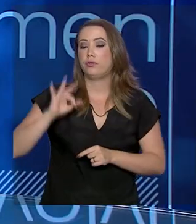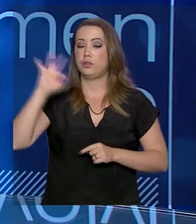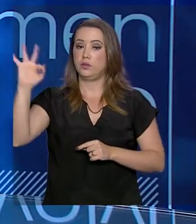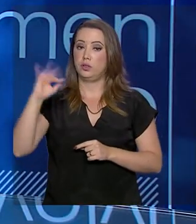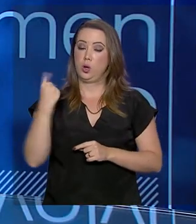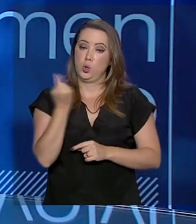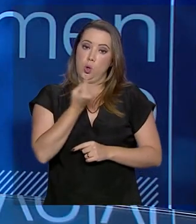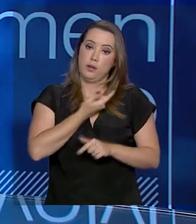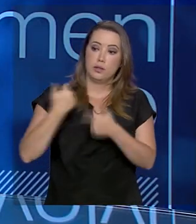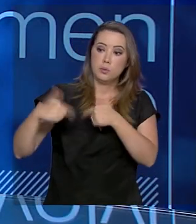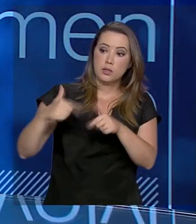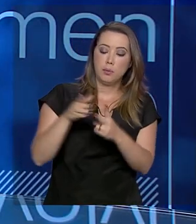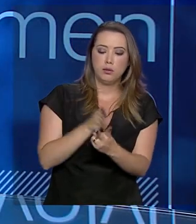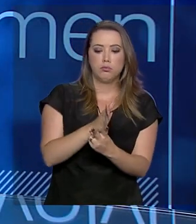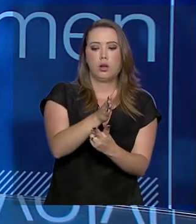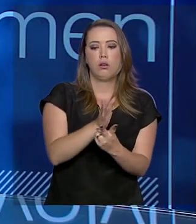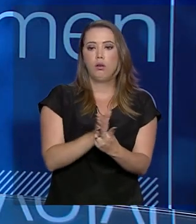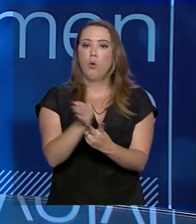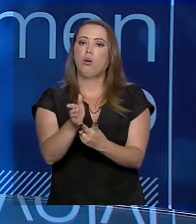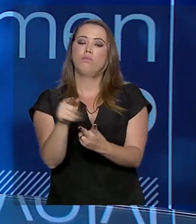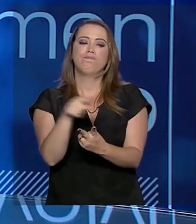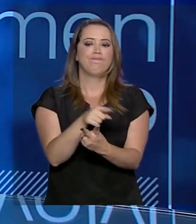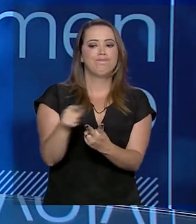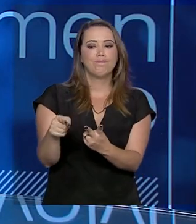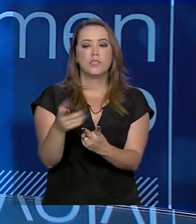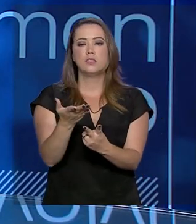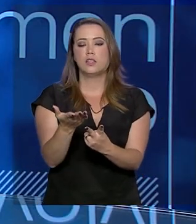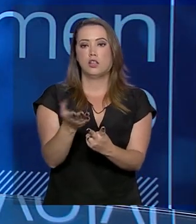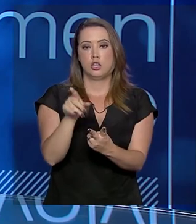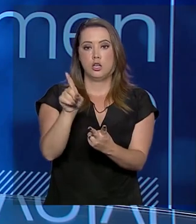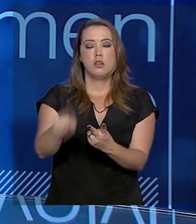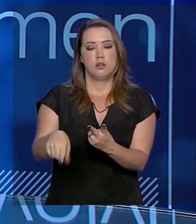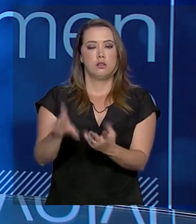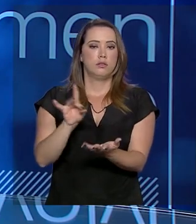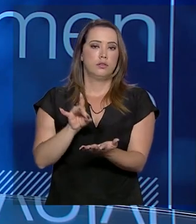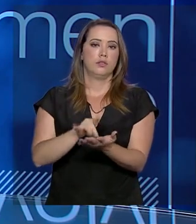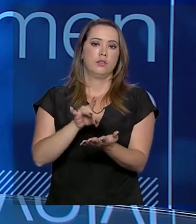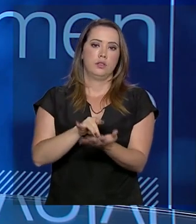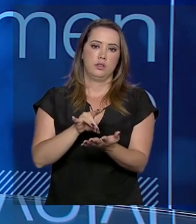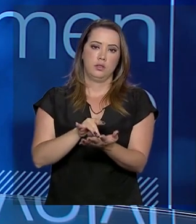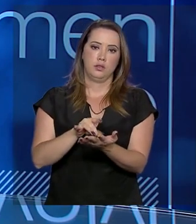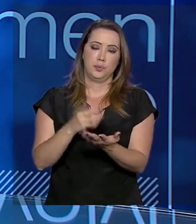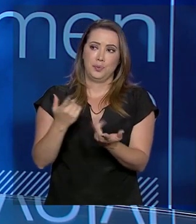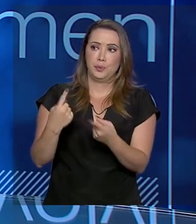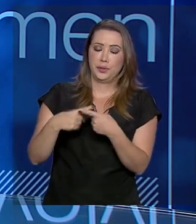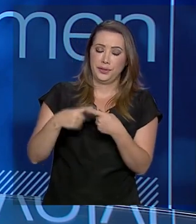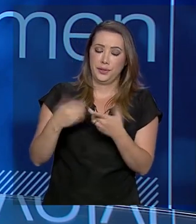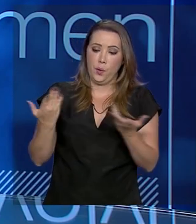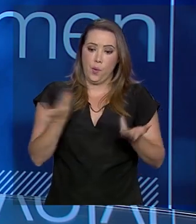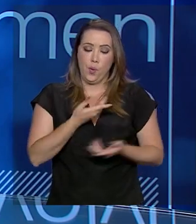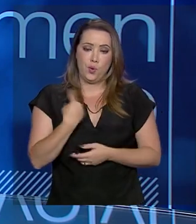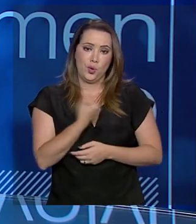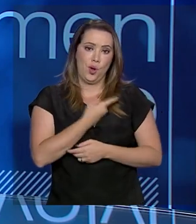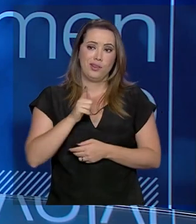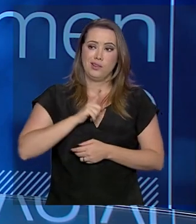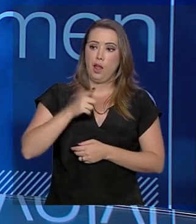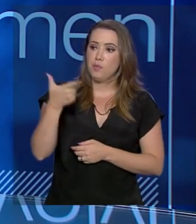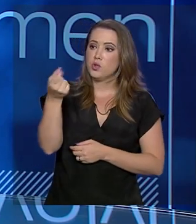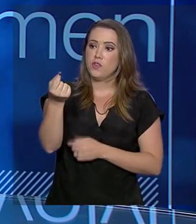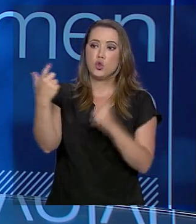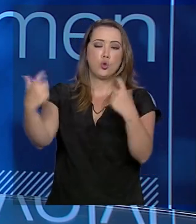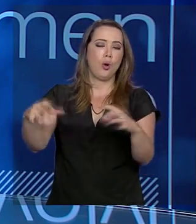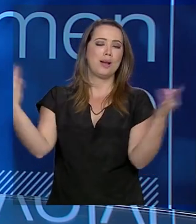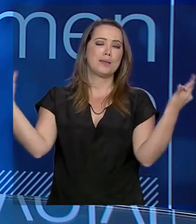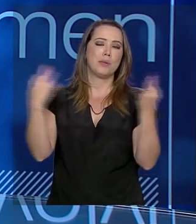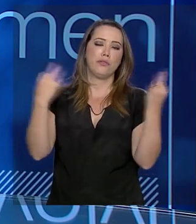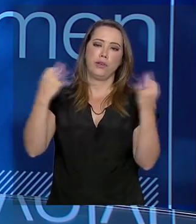Então, estamos trabalhando nessas duas linhas que realmente é um contrassenso. Nós temos 20 estruturas